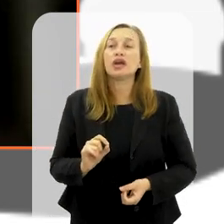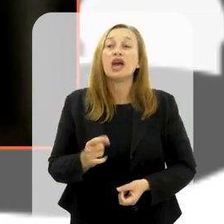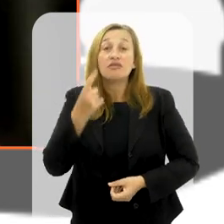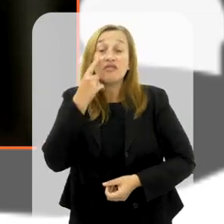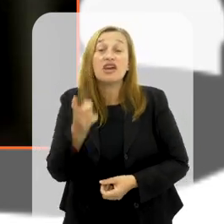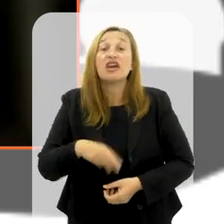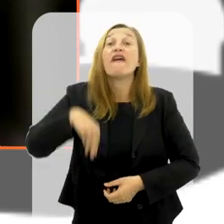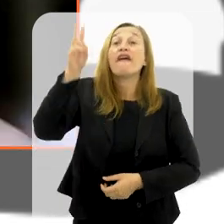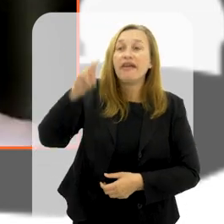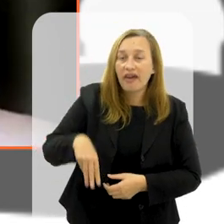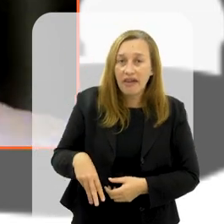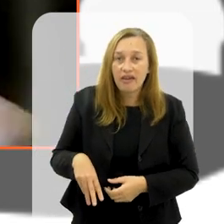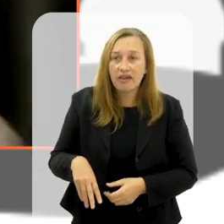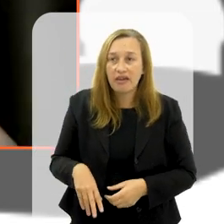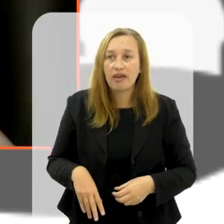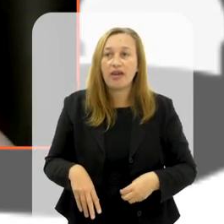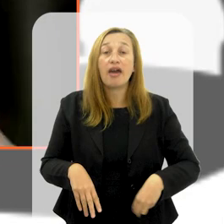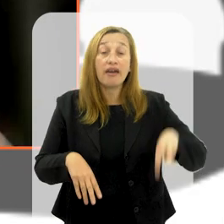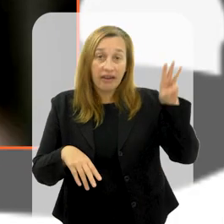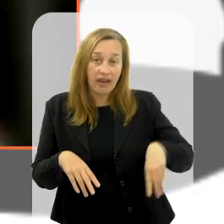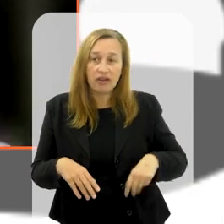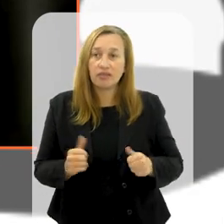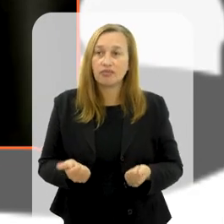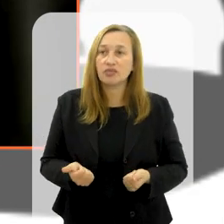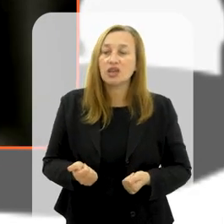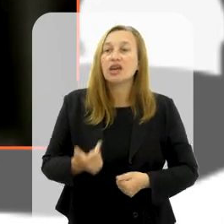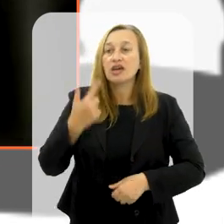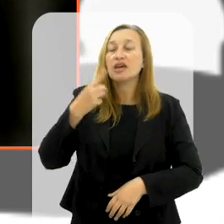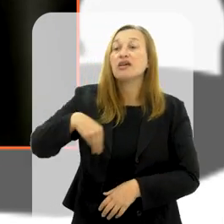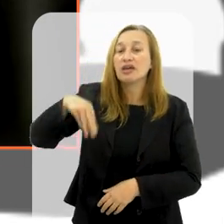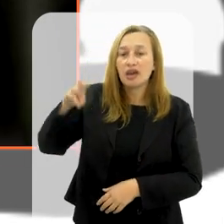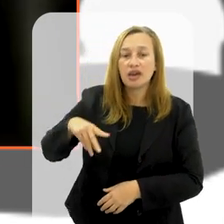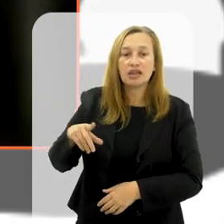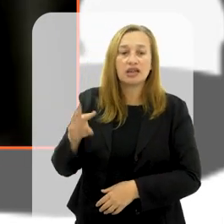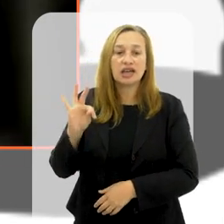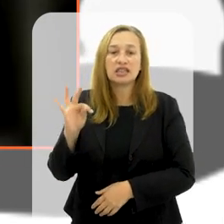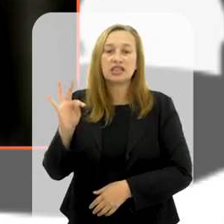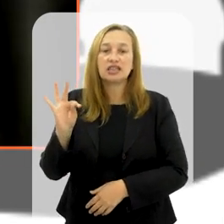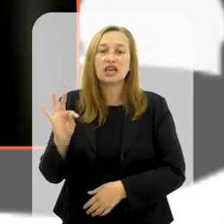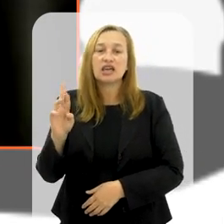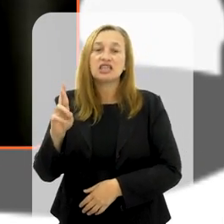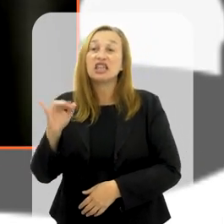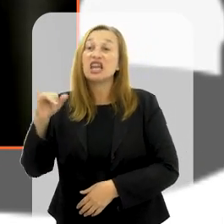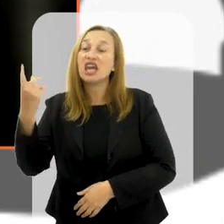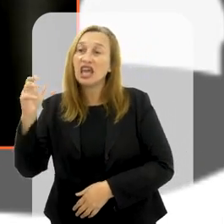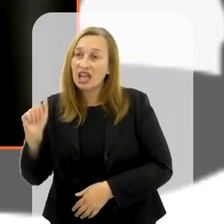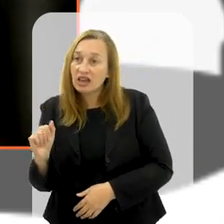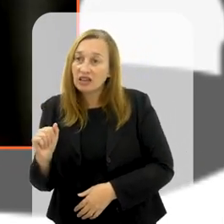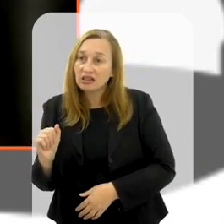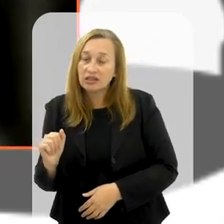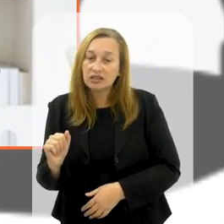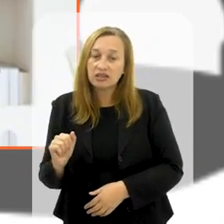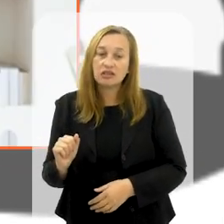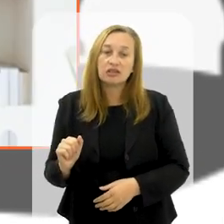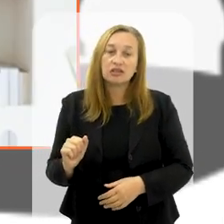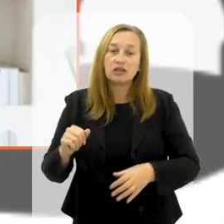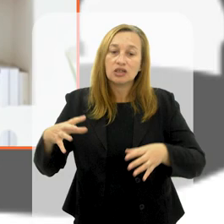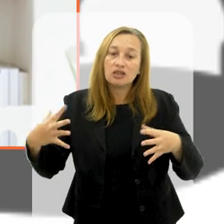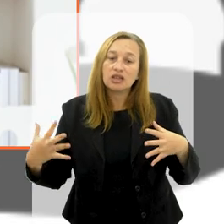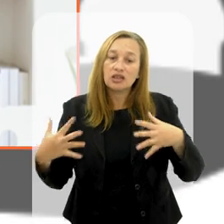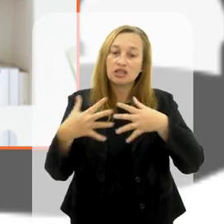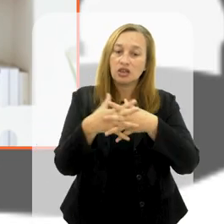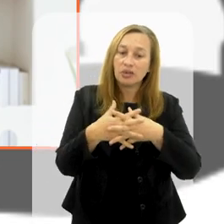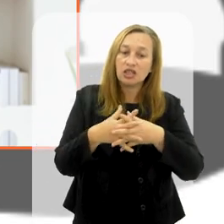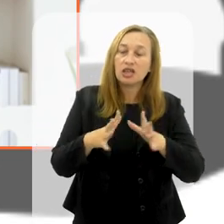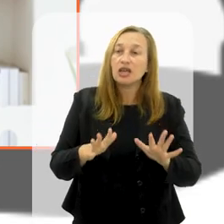isso, a gente vai dizer quem é quem, quem é que está então na chamada trilha xerpa e trilha financeira, quem está assumindo os